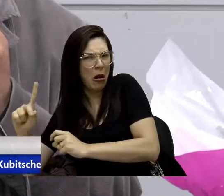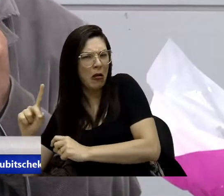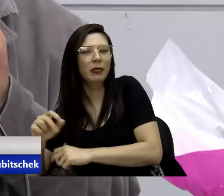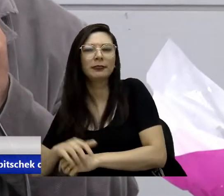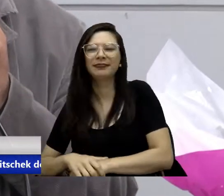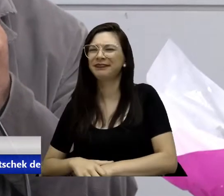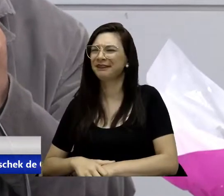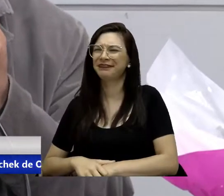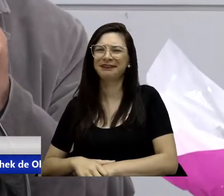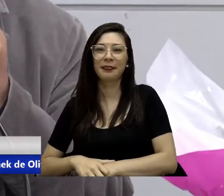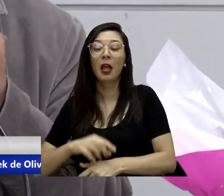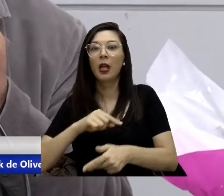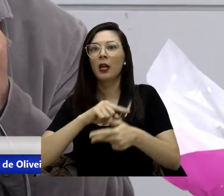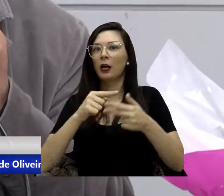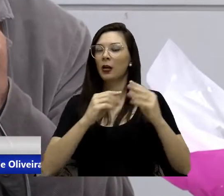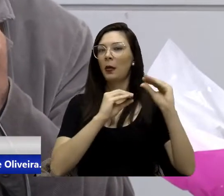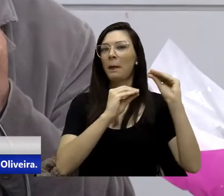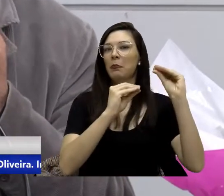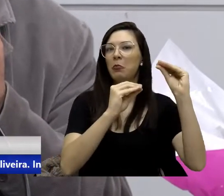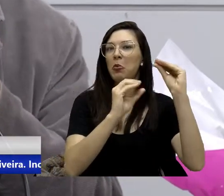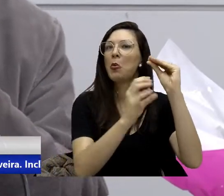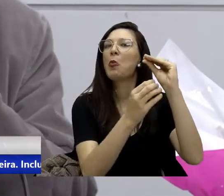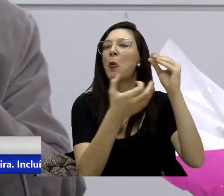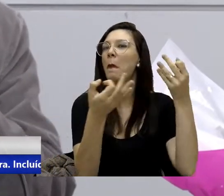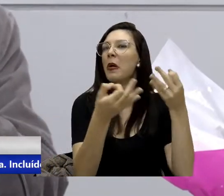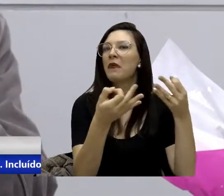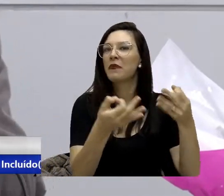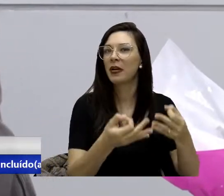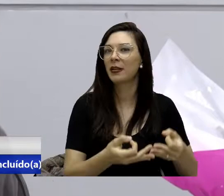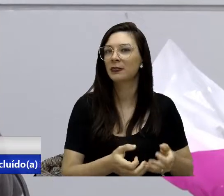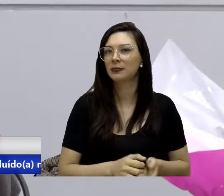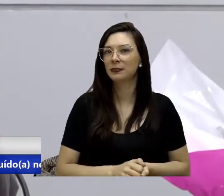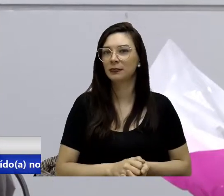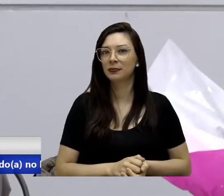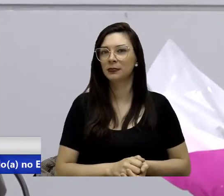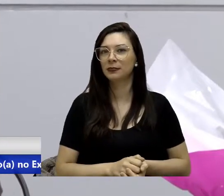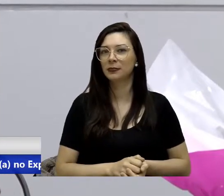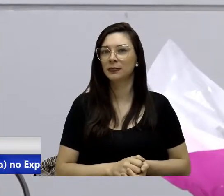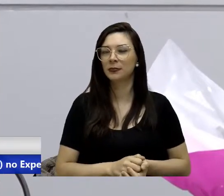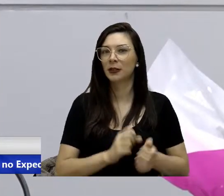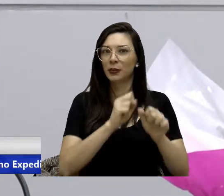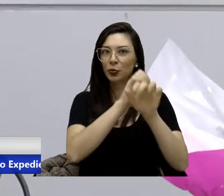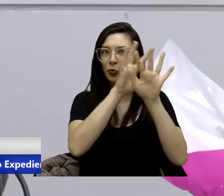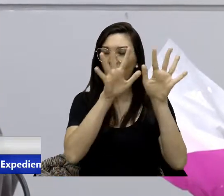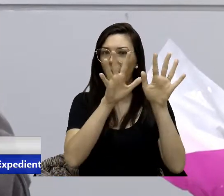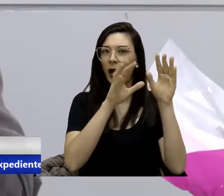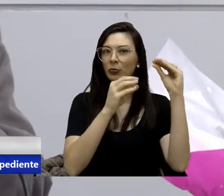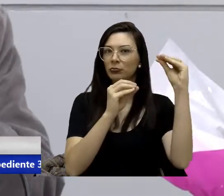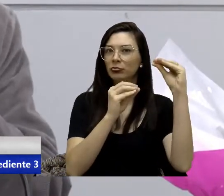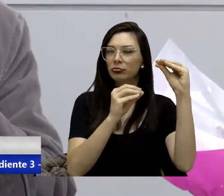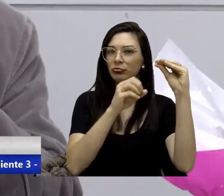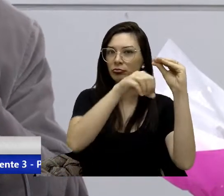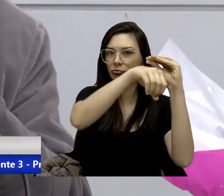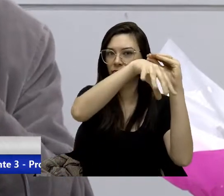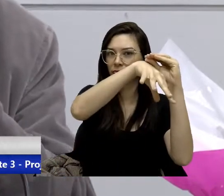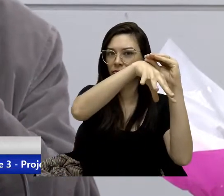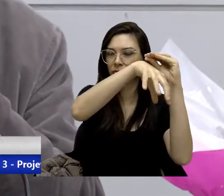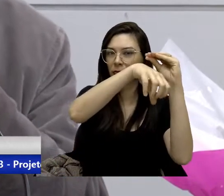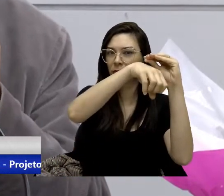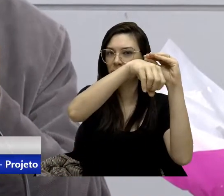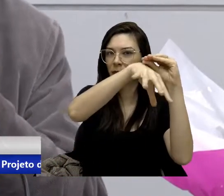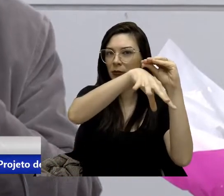Iluminação, então, está ok. Não tem lâmpadas nenhuma apagada. Nenhuma. Capina, está ok.